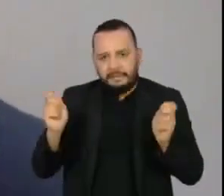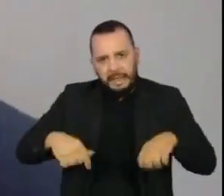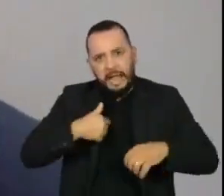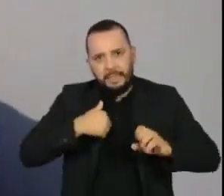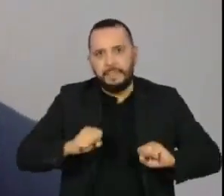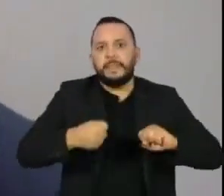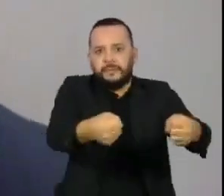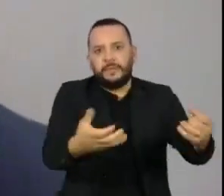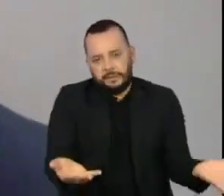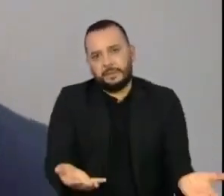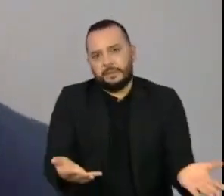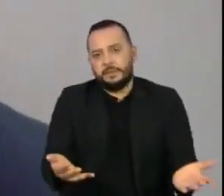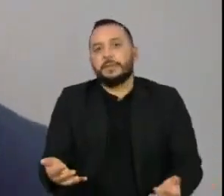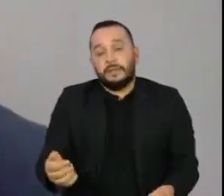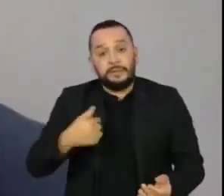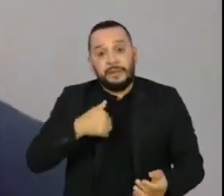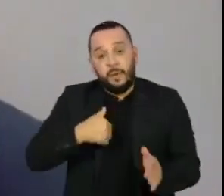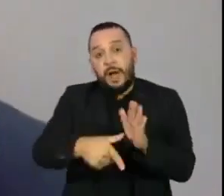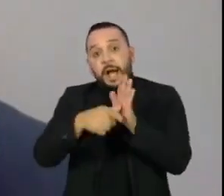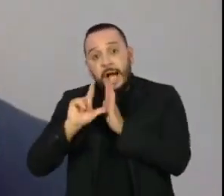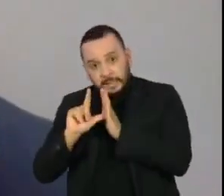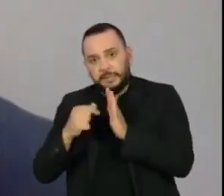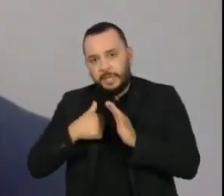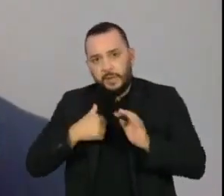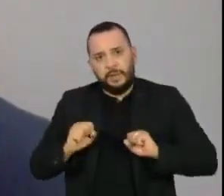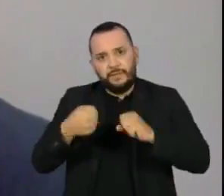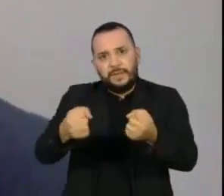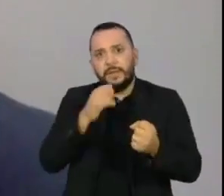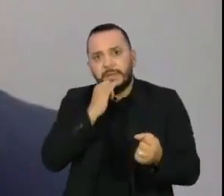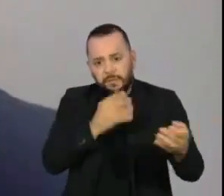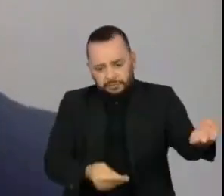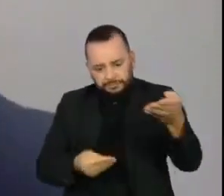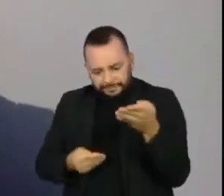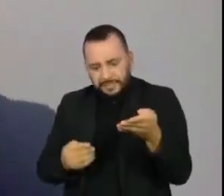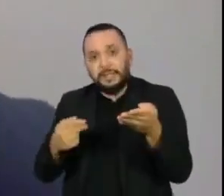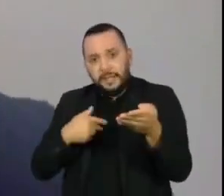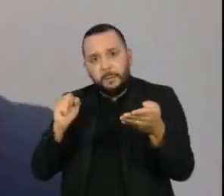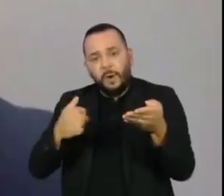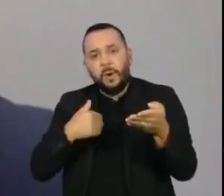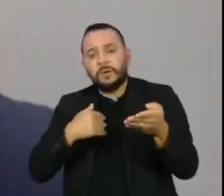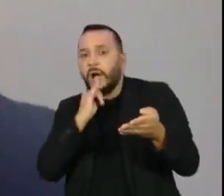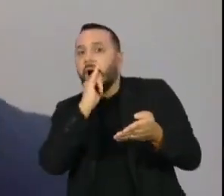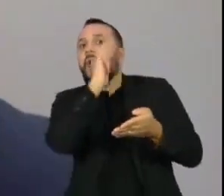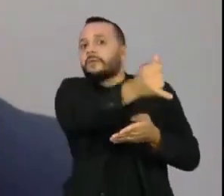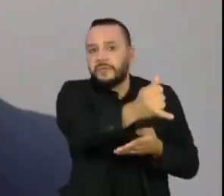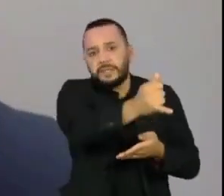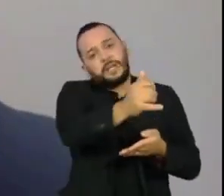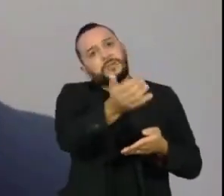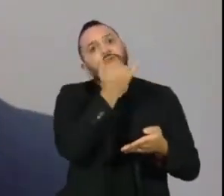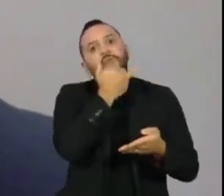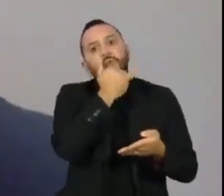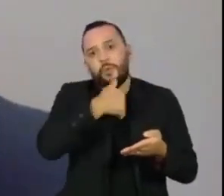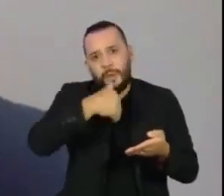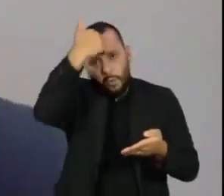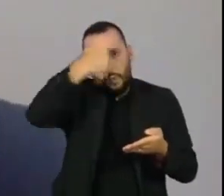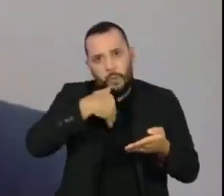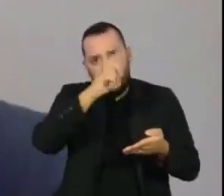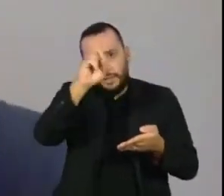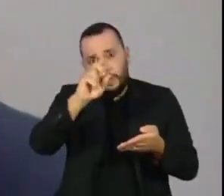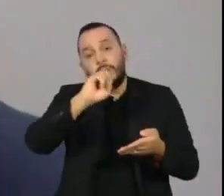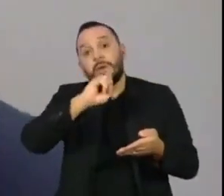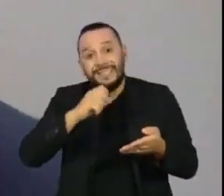Ele tem a defesa prévia, assim que ele recebe a primeira notificação. Se ele venha receber a multa, a penalidade, ele tem